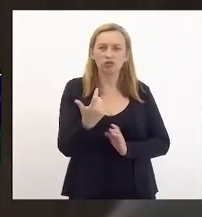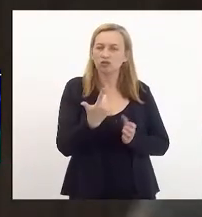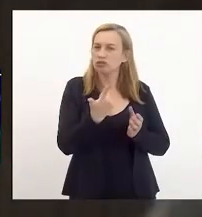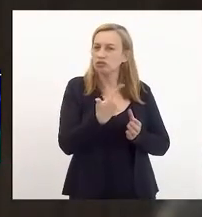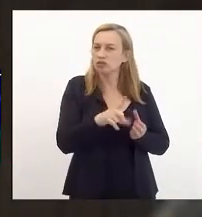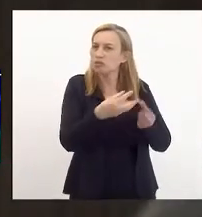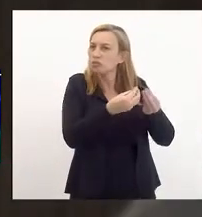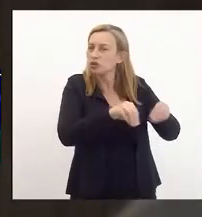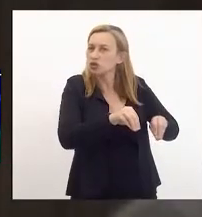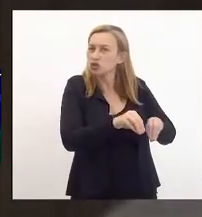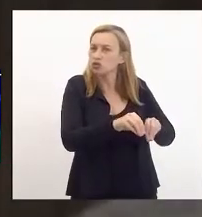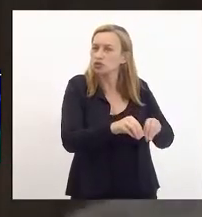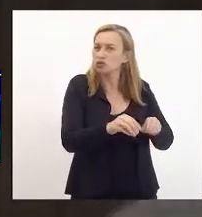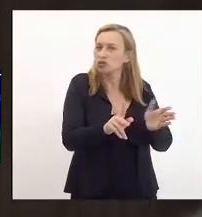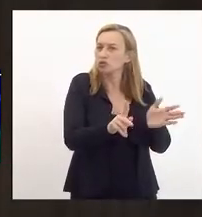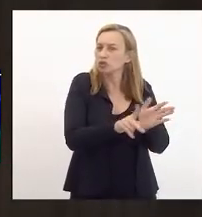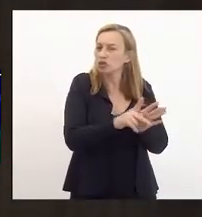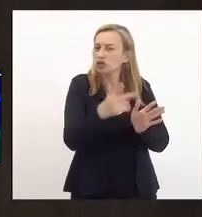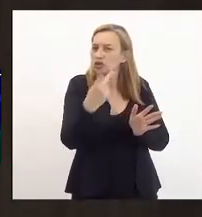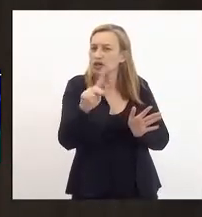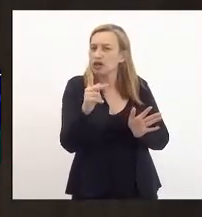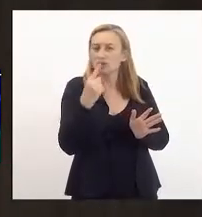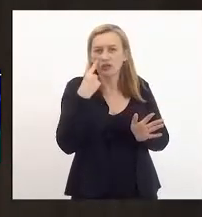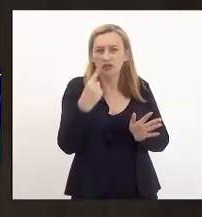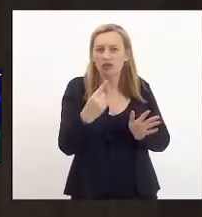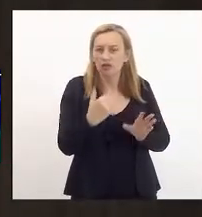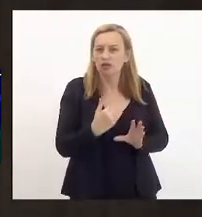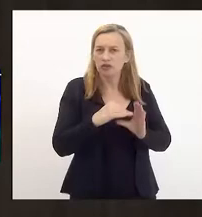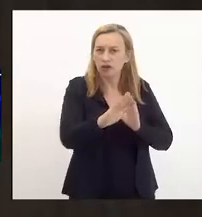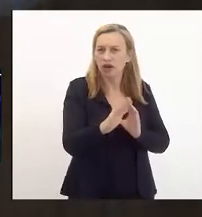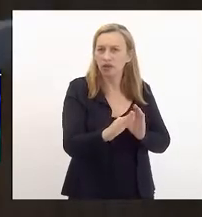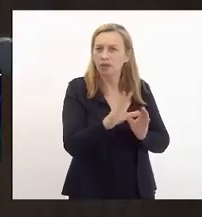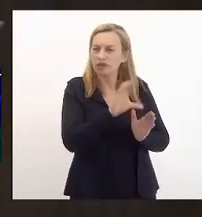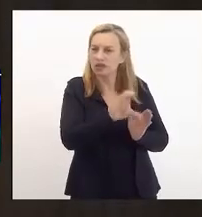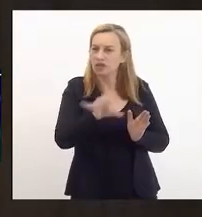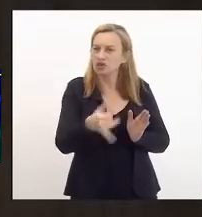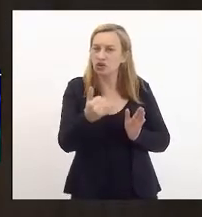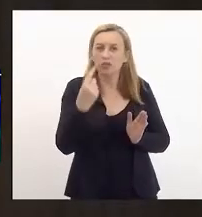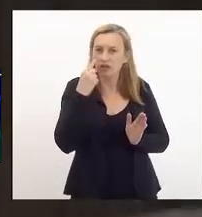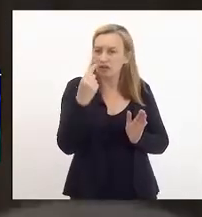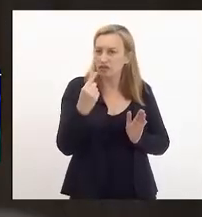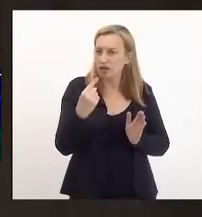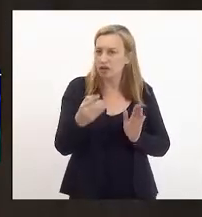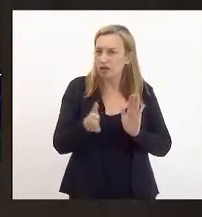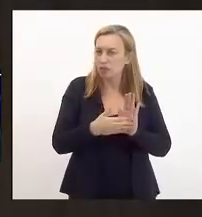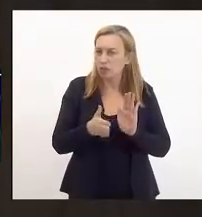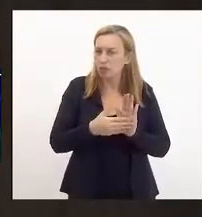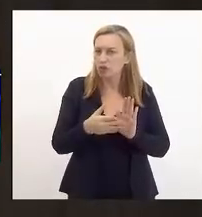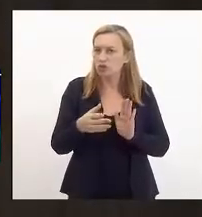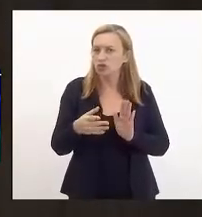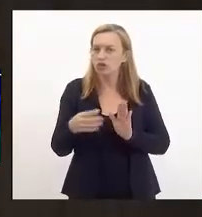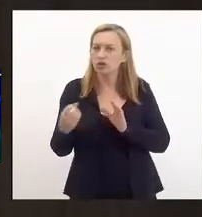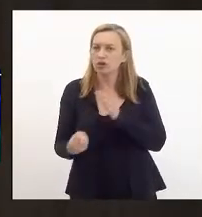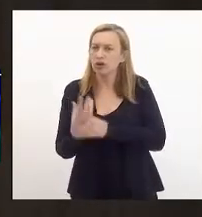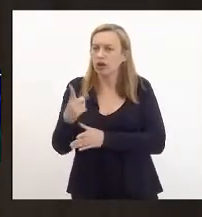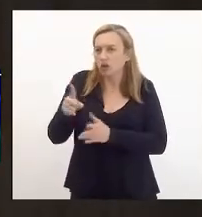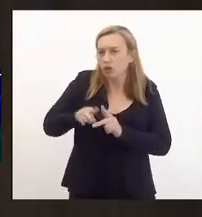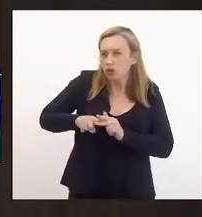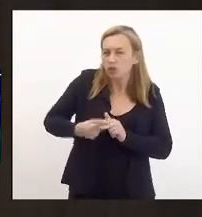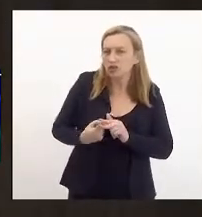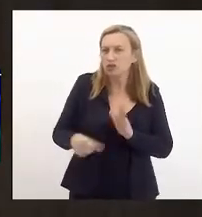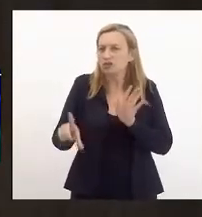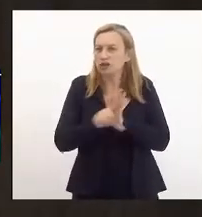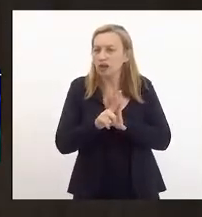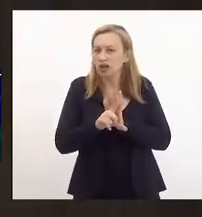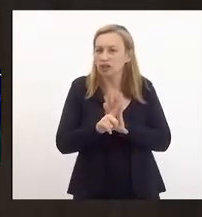da autora. Se a Exª puder remeter à CCJ, para que a gente possa propor a ela, à autora, uma alteração na lei,